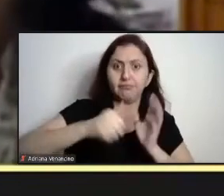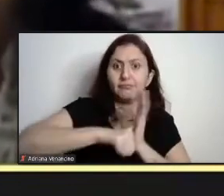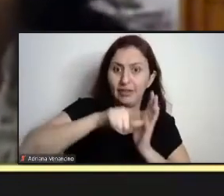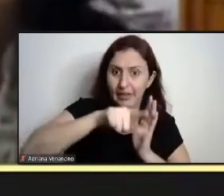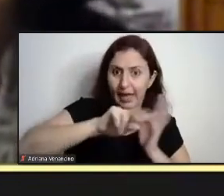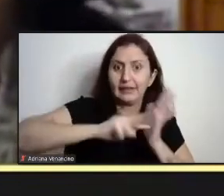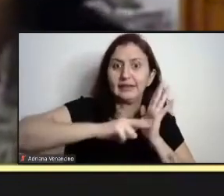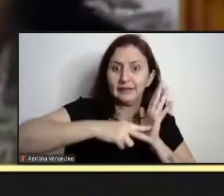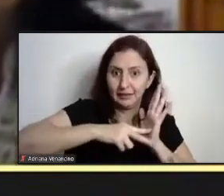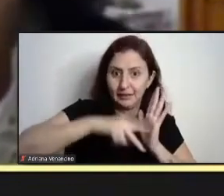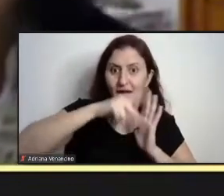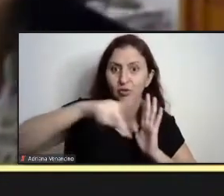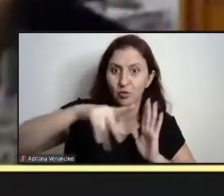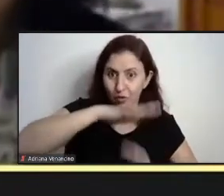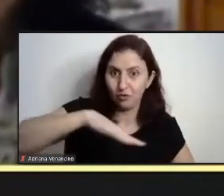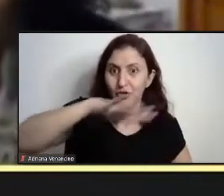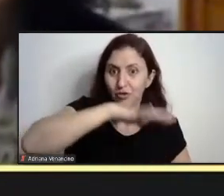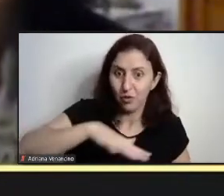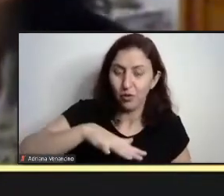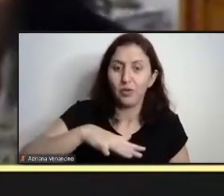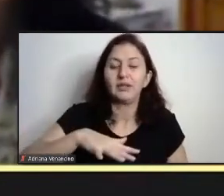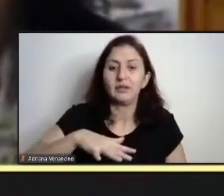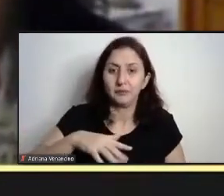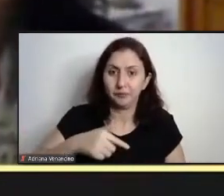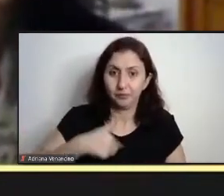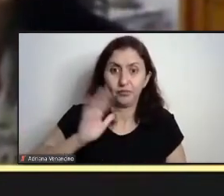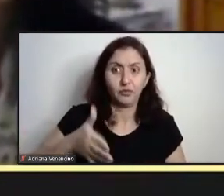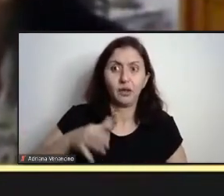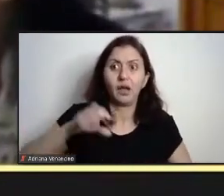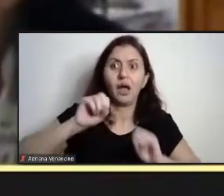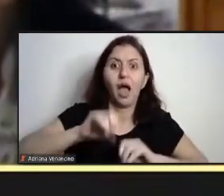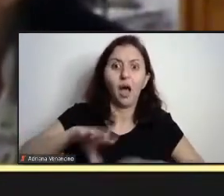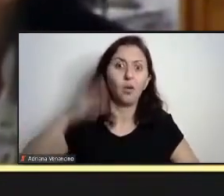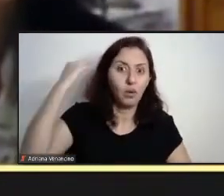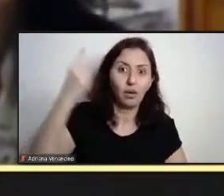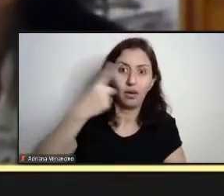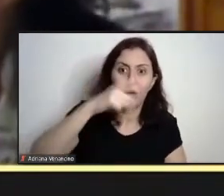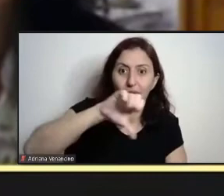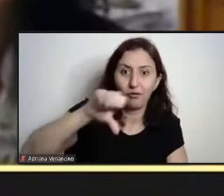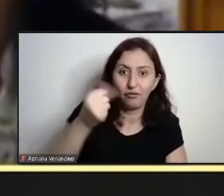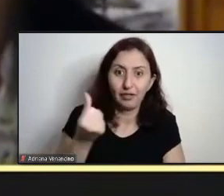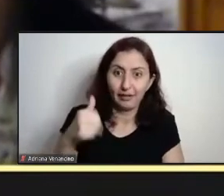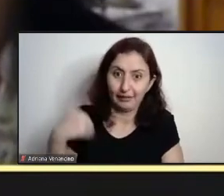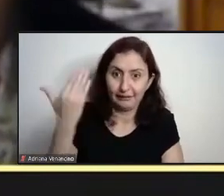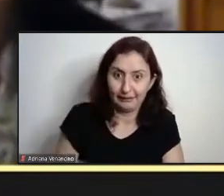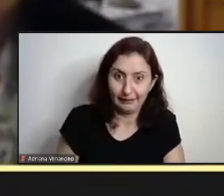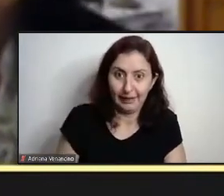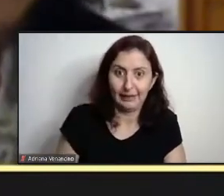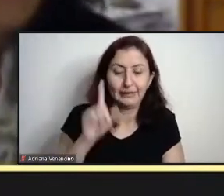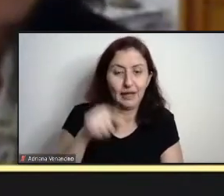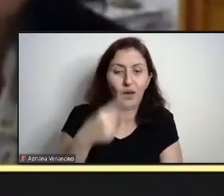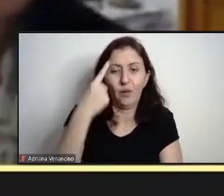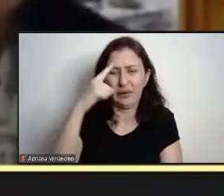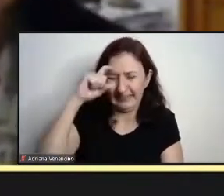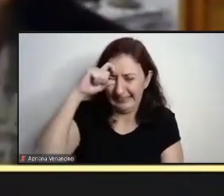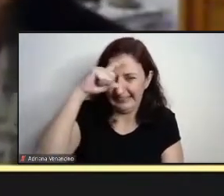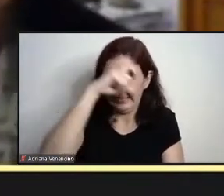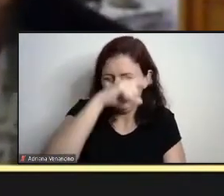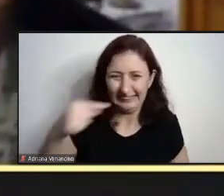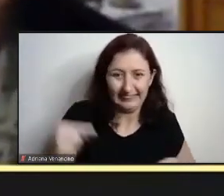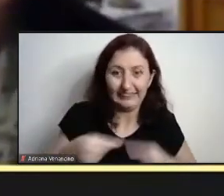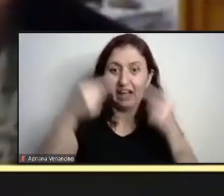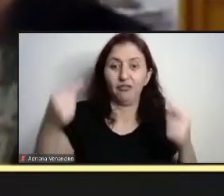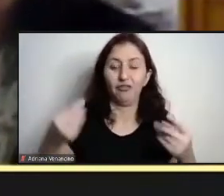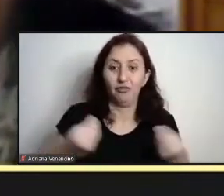e, digo assim, eu dou aula desde 96, e um dos desafios maiores que